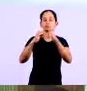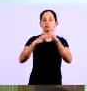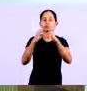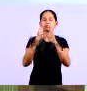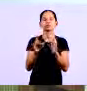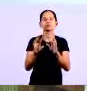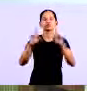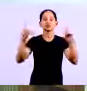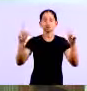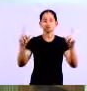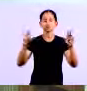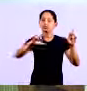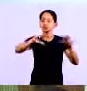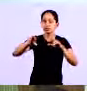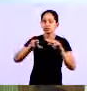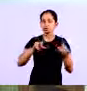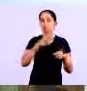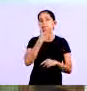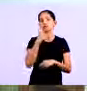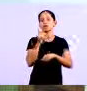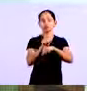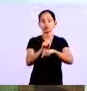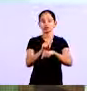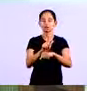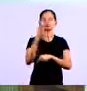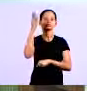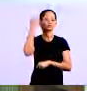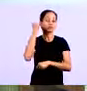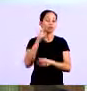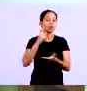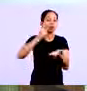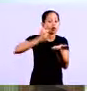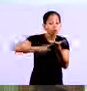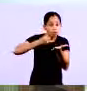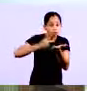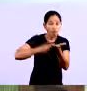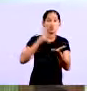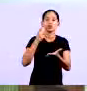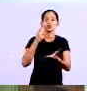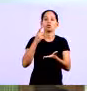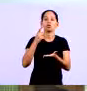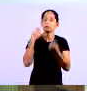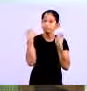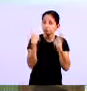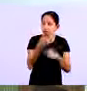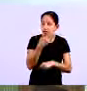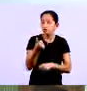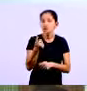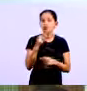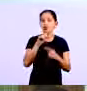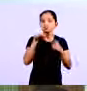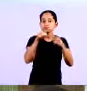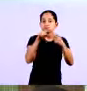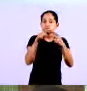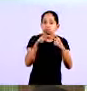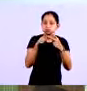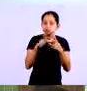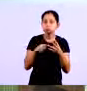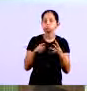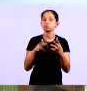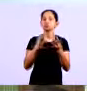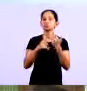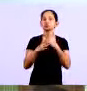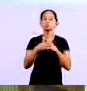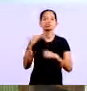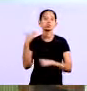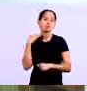o ideal é que você ao negociar com o seu gerente você já acorde ou pré-acorde com ele aquelas linhas de crédito com essa destinação os bancos já oferecem